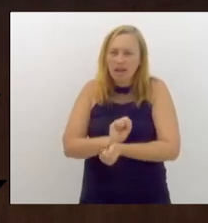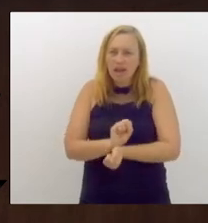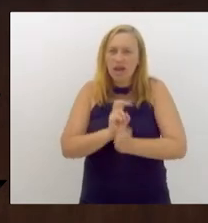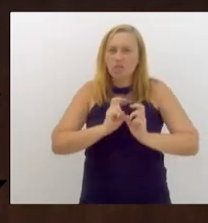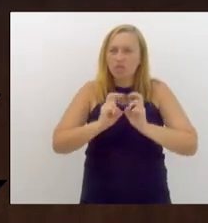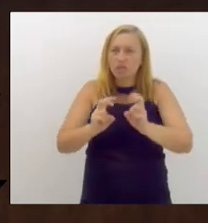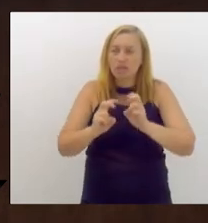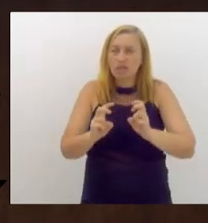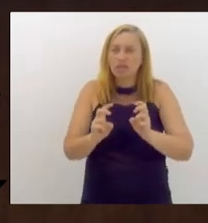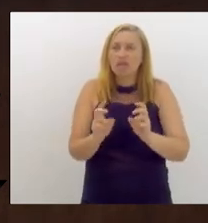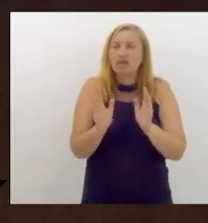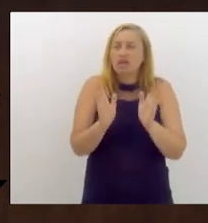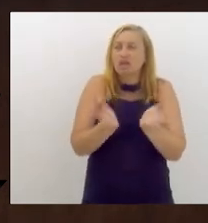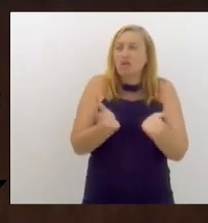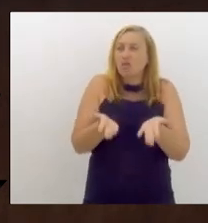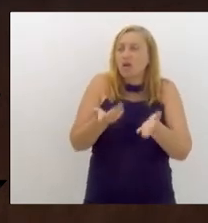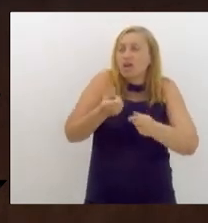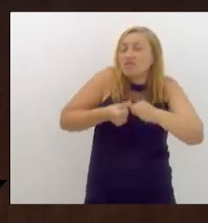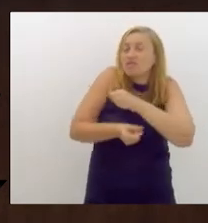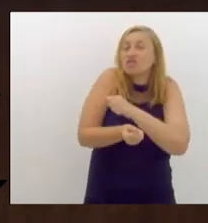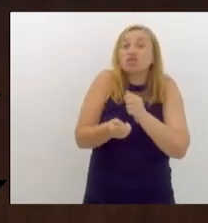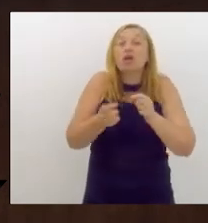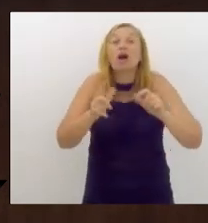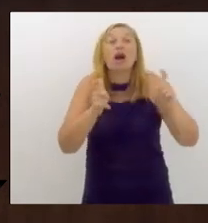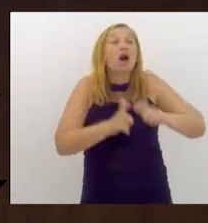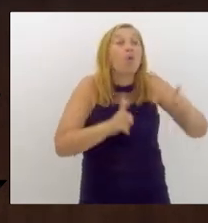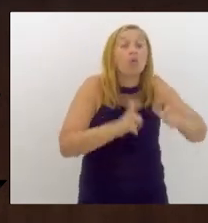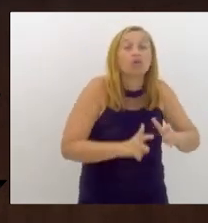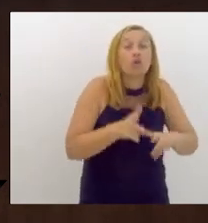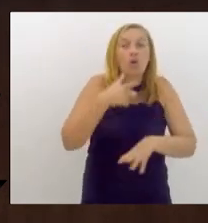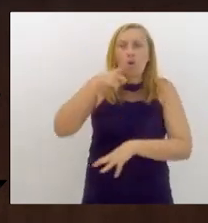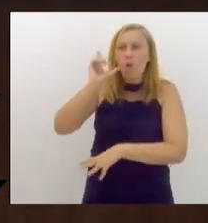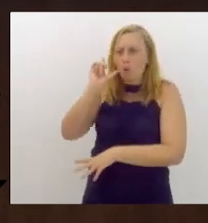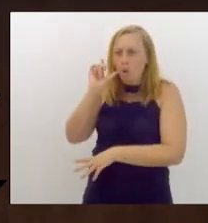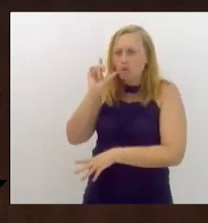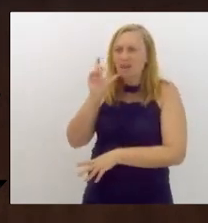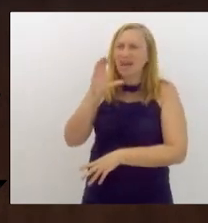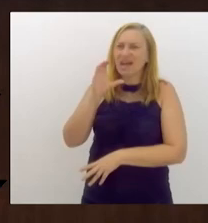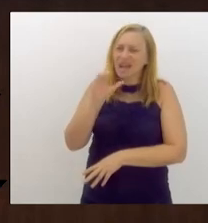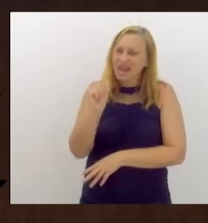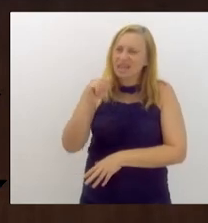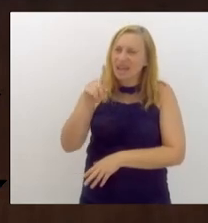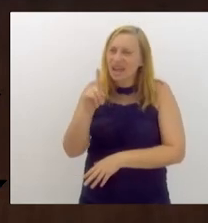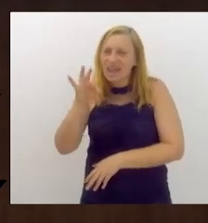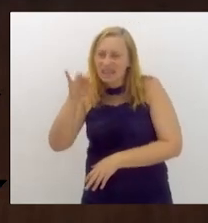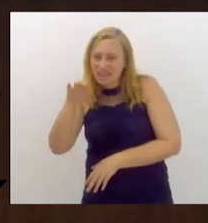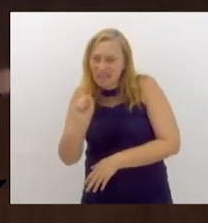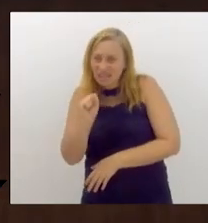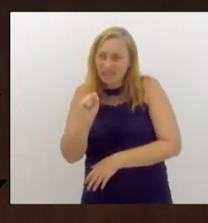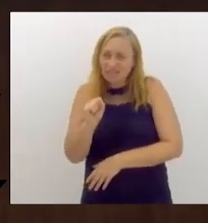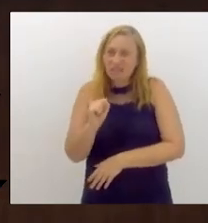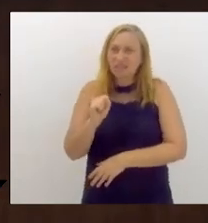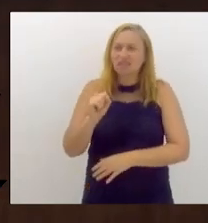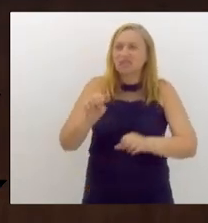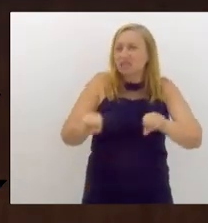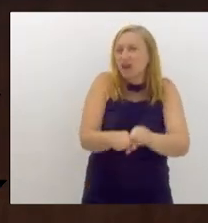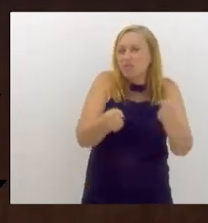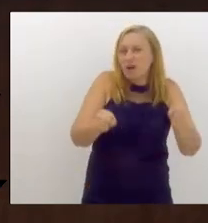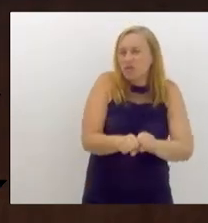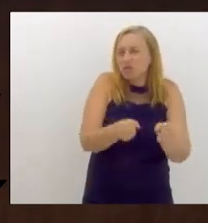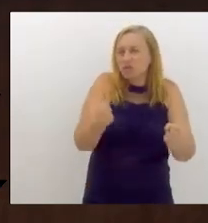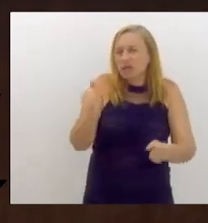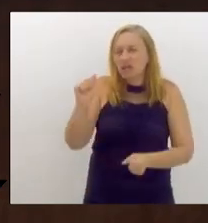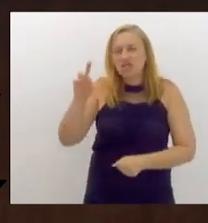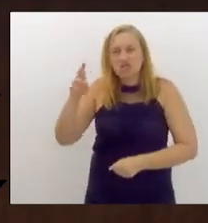trens, e esse recurso foi investido em que? Se ontem, Luiz Paulo, as canaletas da altura da pavuna de Anchieta,